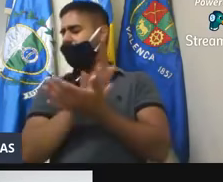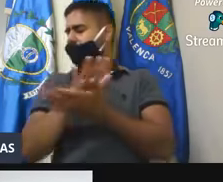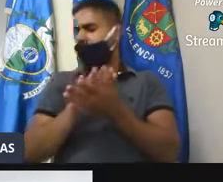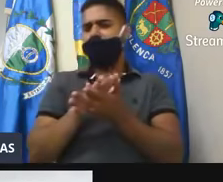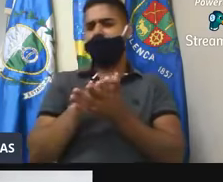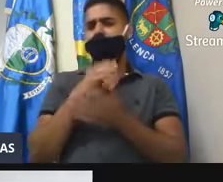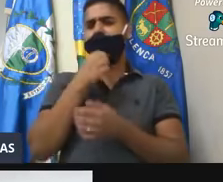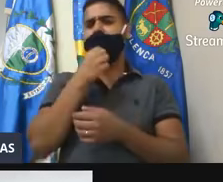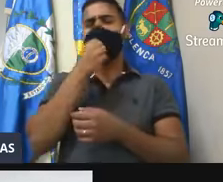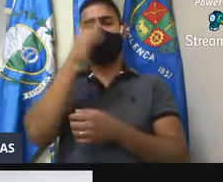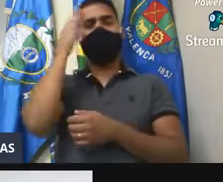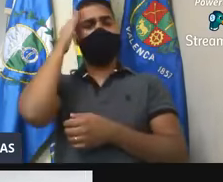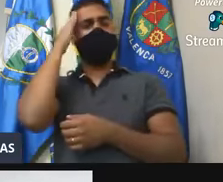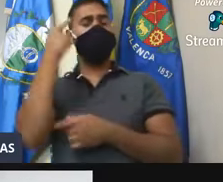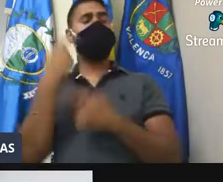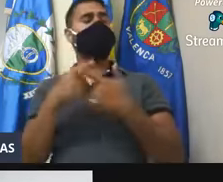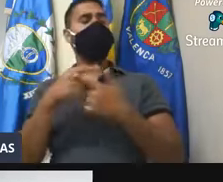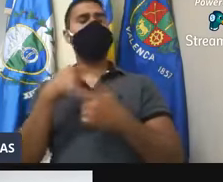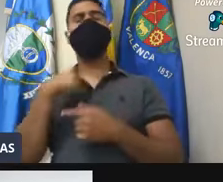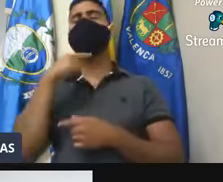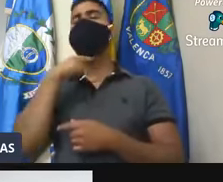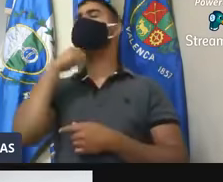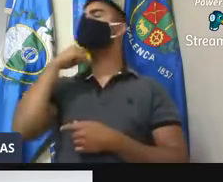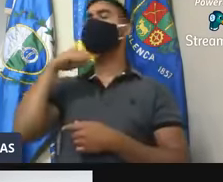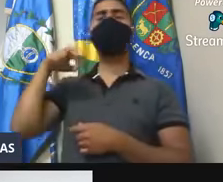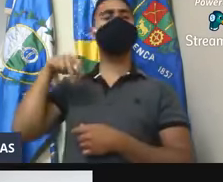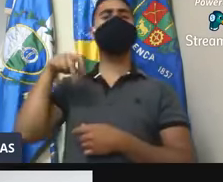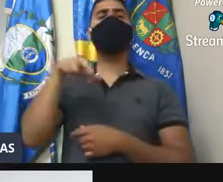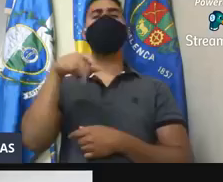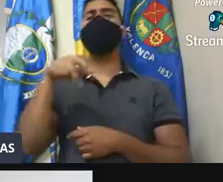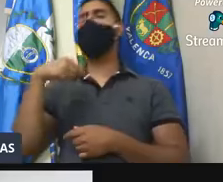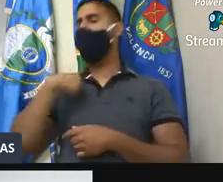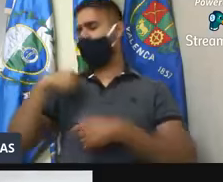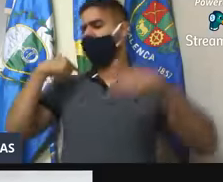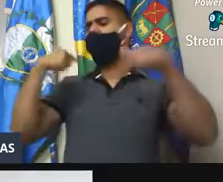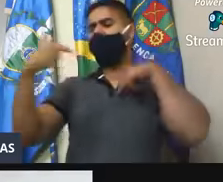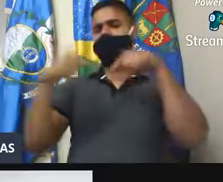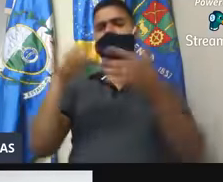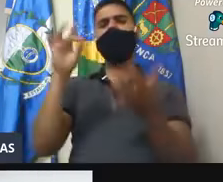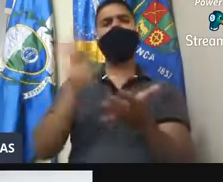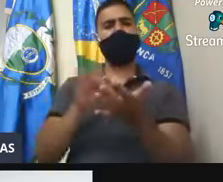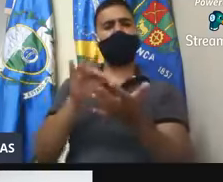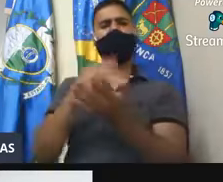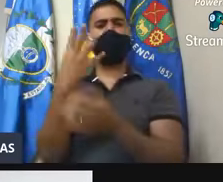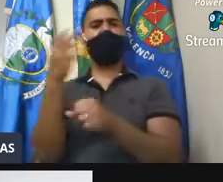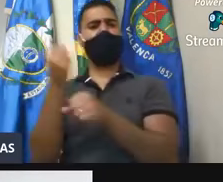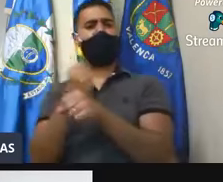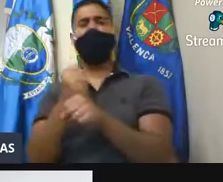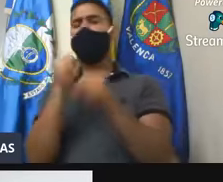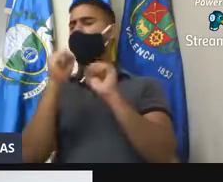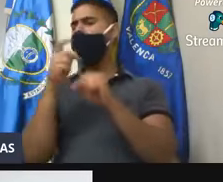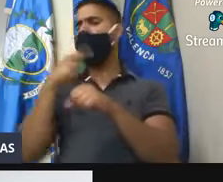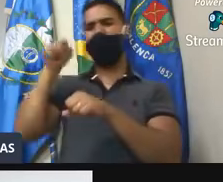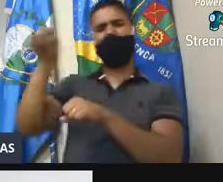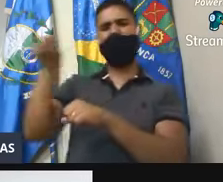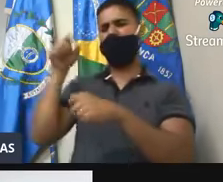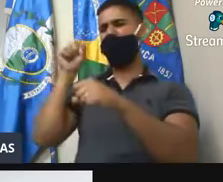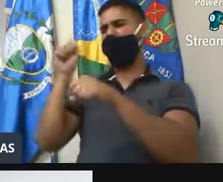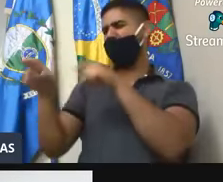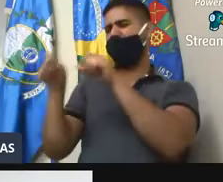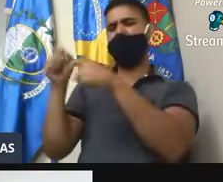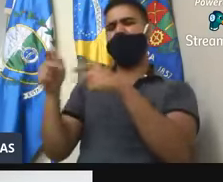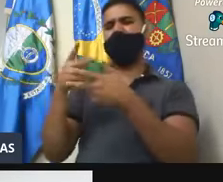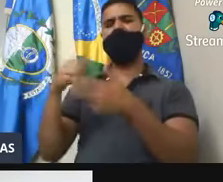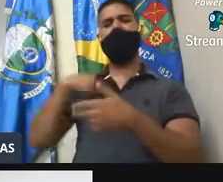medo de ninguém. Sabe por quê? Ando de cabeça erguida, ando em cada canto dessa cidade. Trabalhei muito nesses quatro anos. Pode me chamar de tudo. Pode falar que eu voto